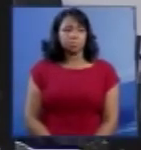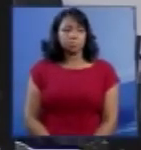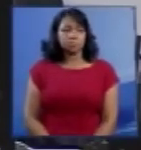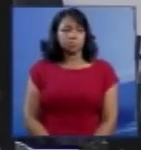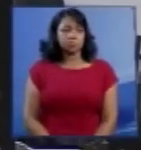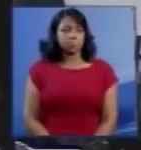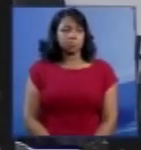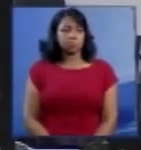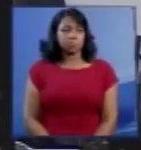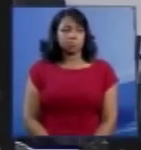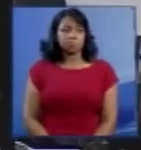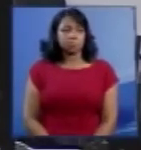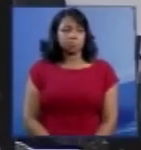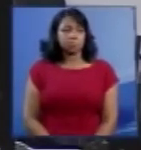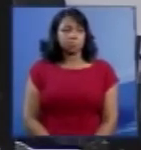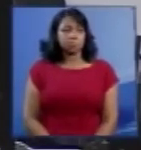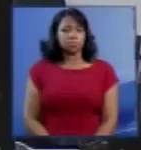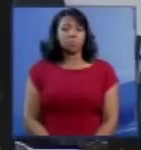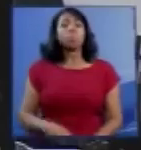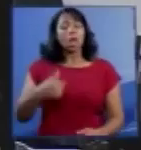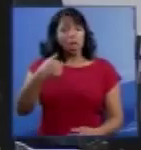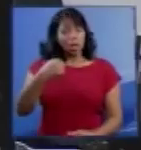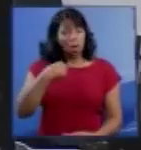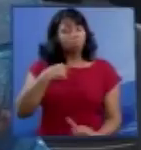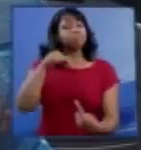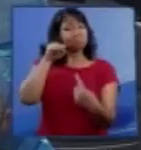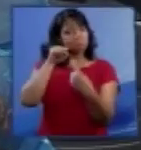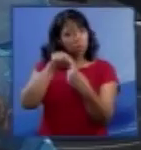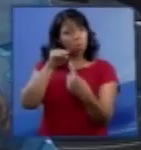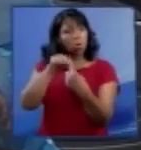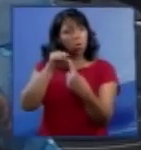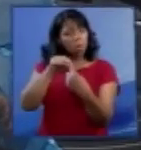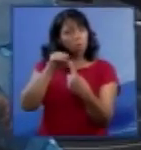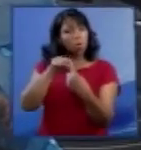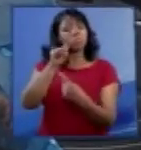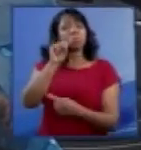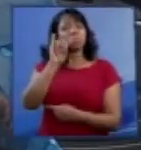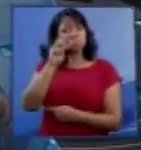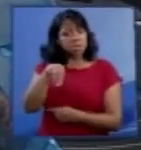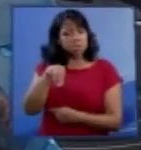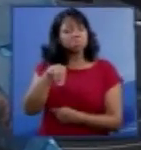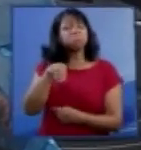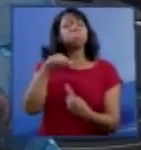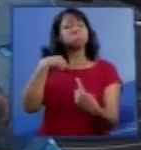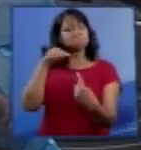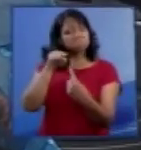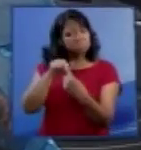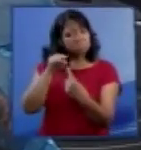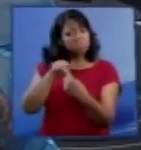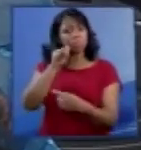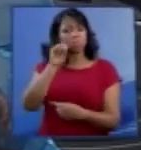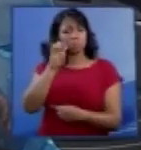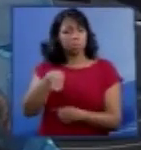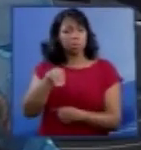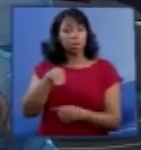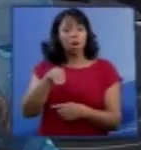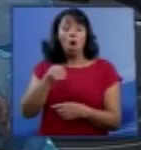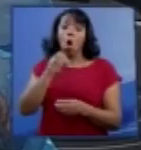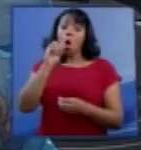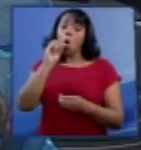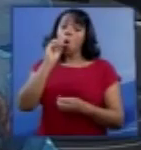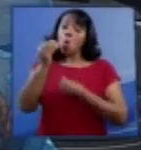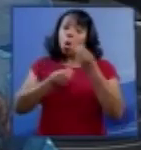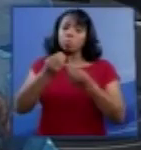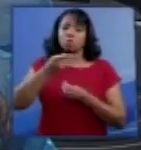Doutora Marlene Rossi. Eu concordo, concordo sim, mas como eu coloquei, a